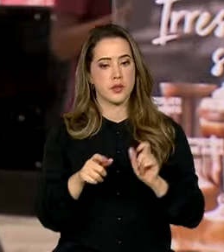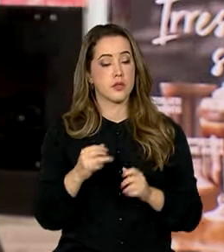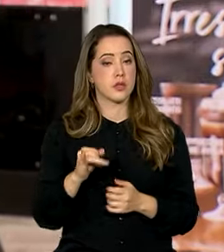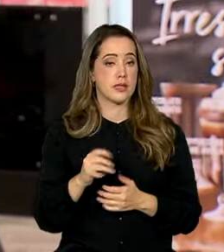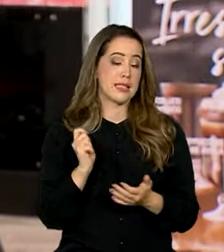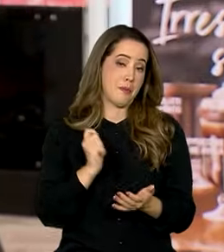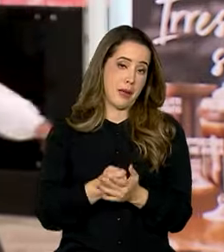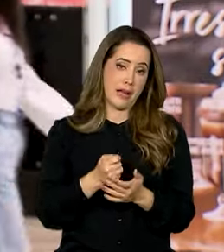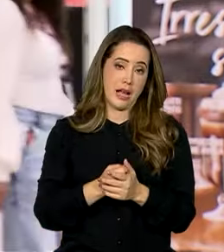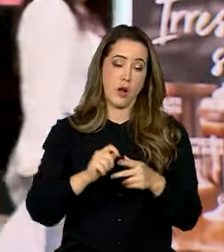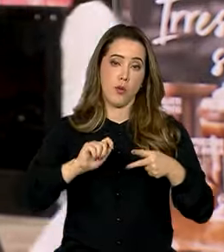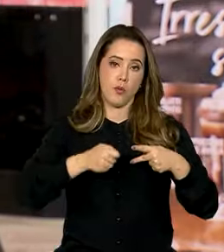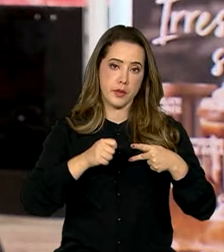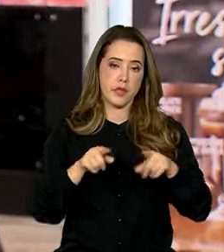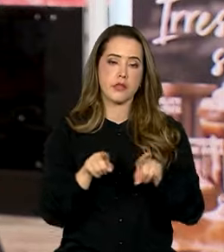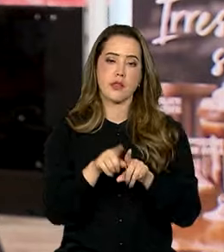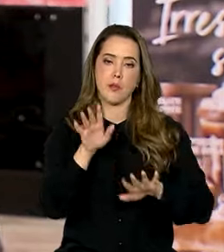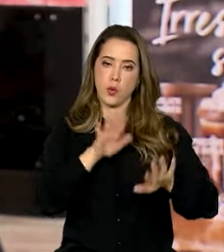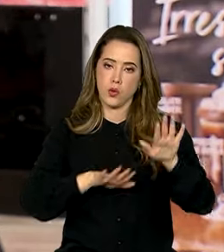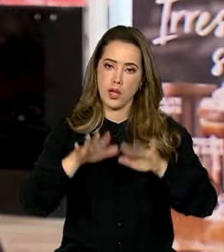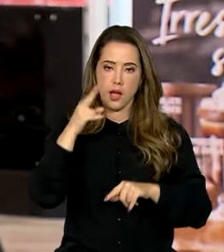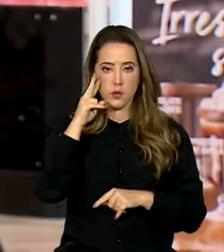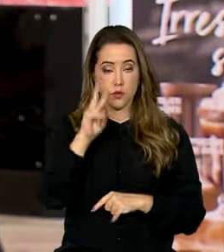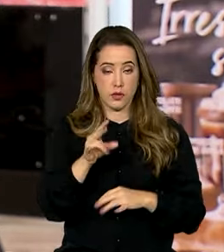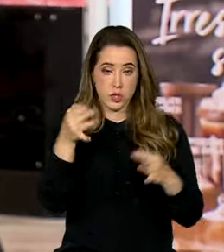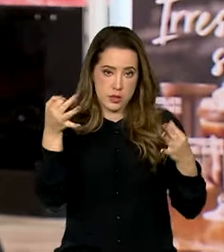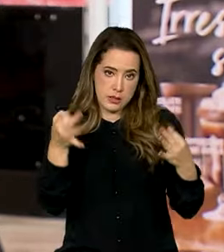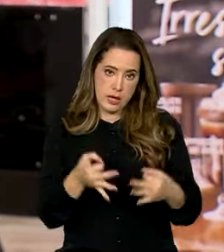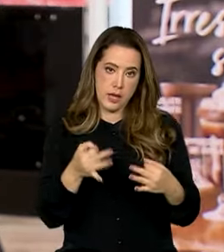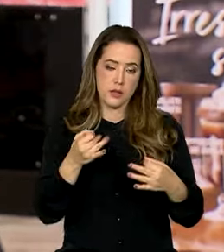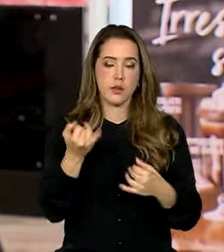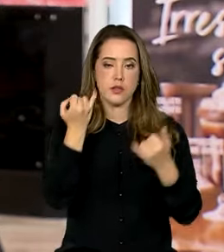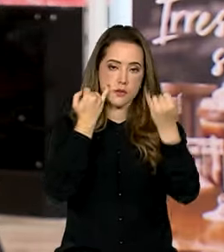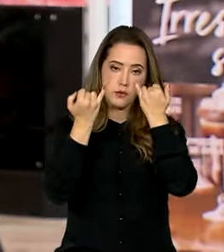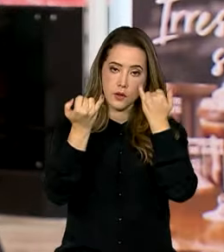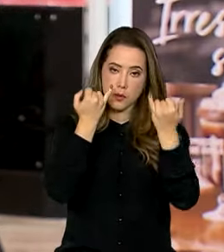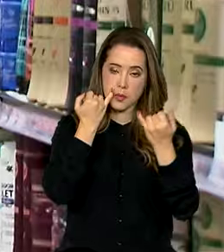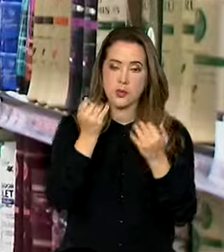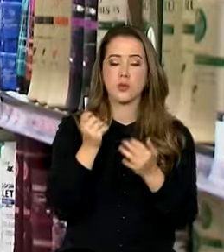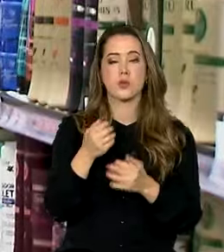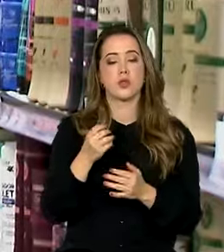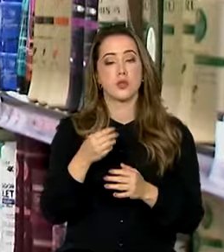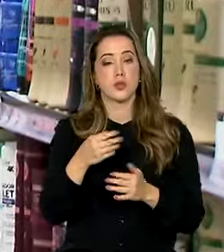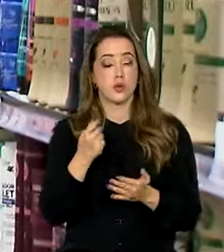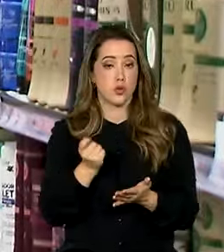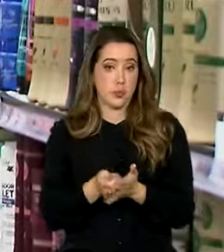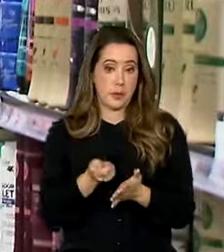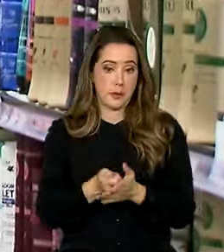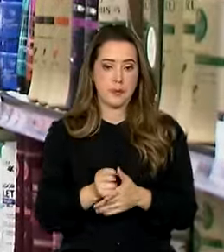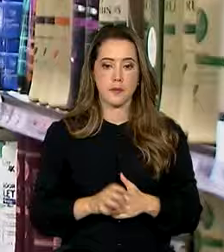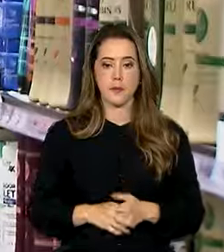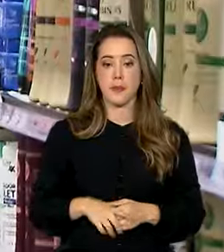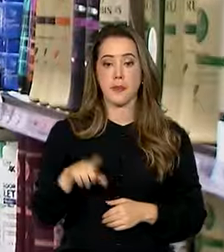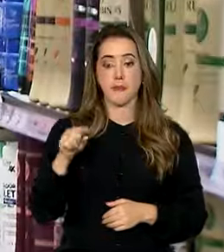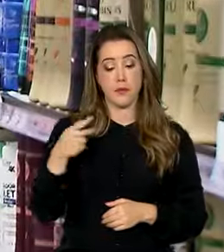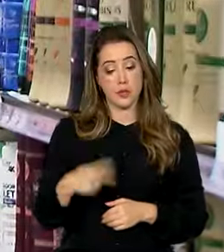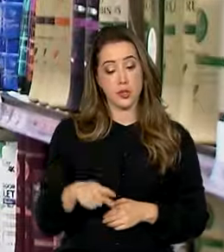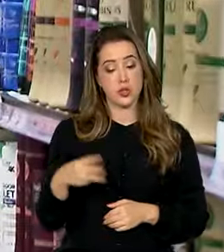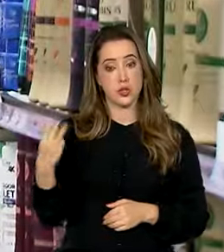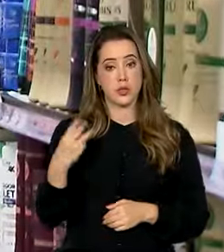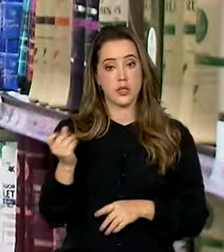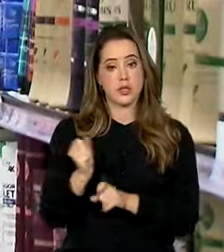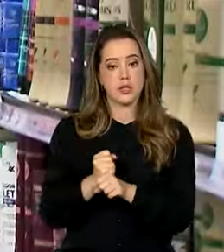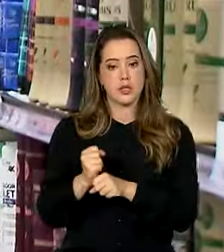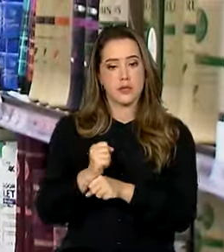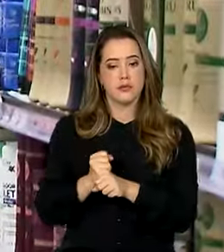for pagar com o Pix, também deve verificar com atenção todos os dados do pagamento. Este é o terceiro ano que essa